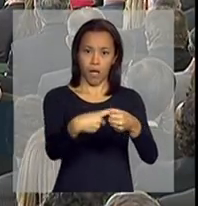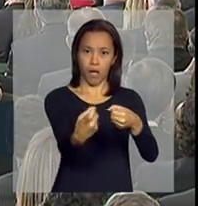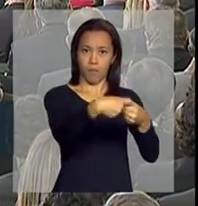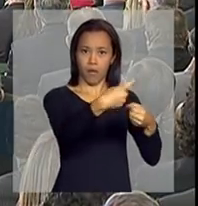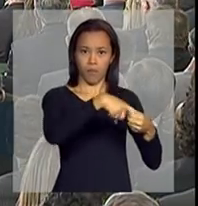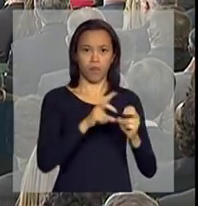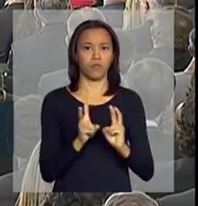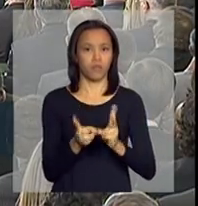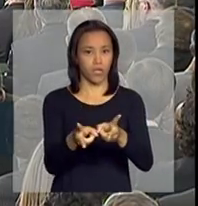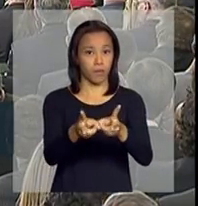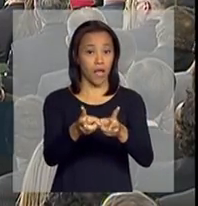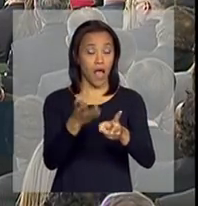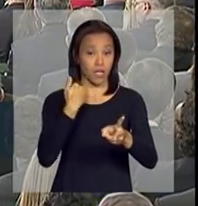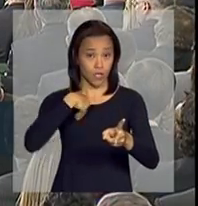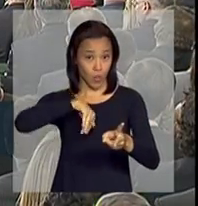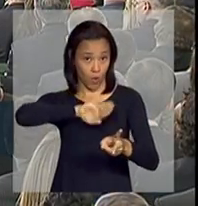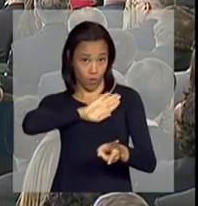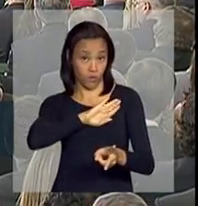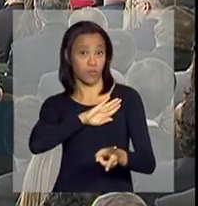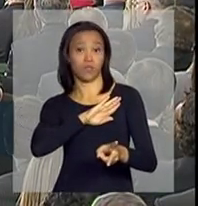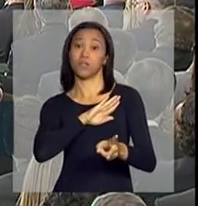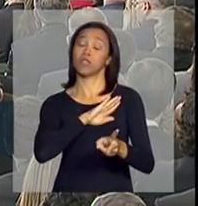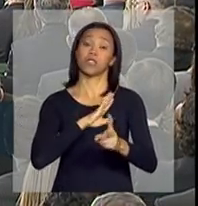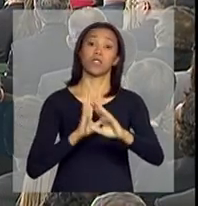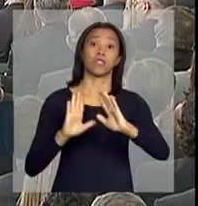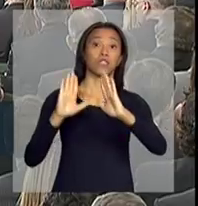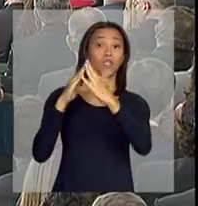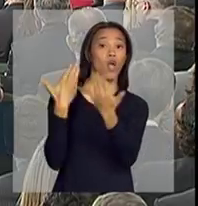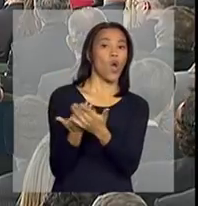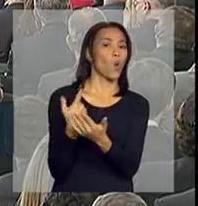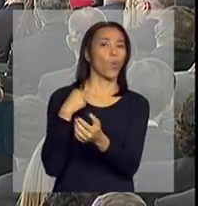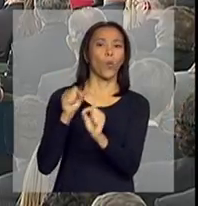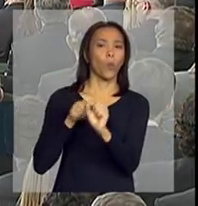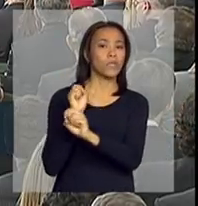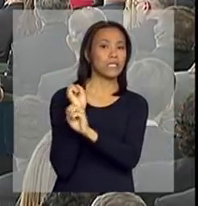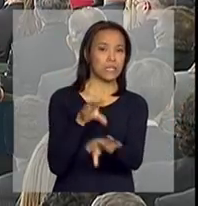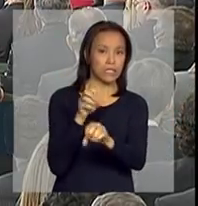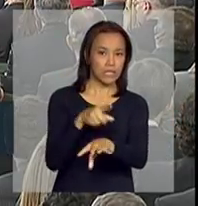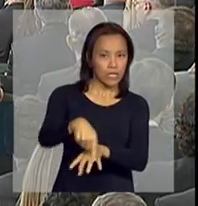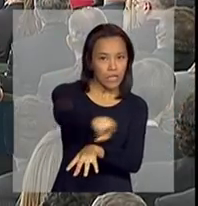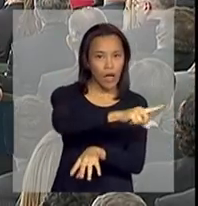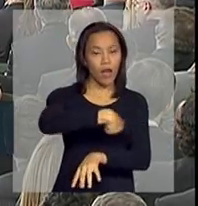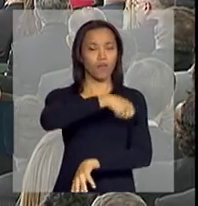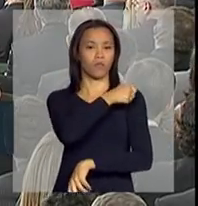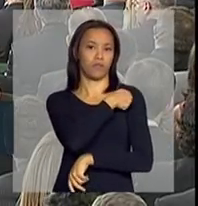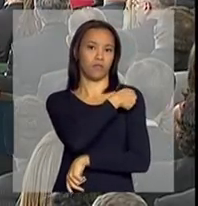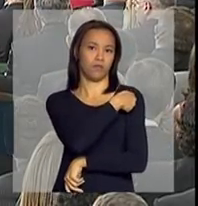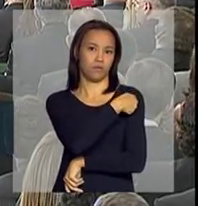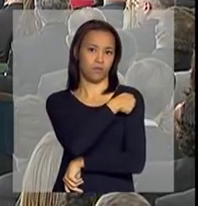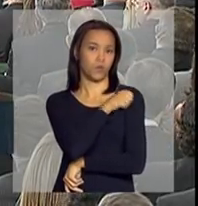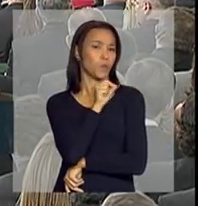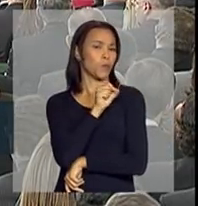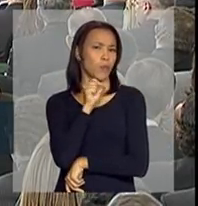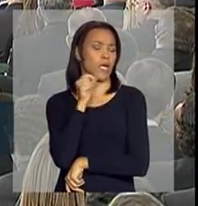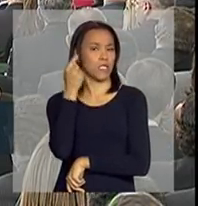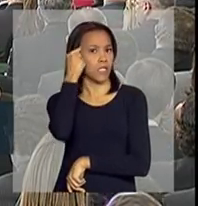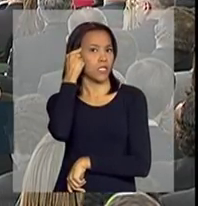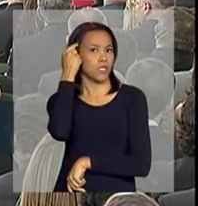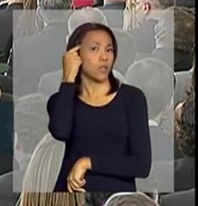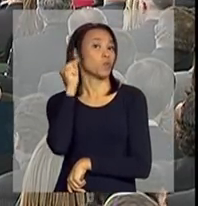As nossas escolas ensinavam os alunos a trabalharem